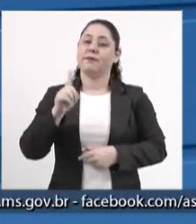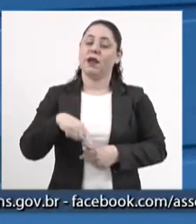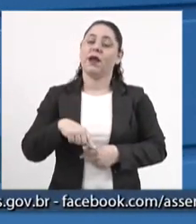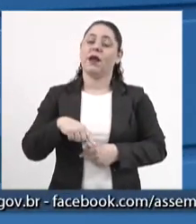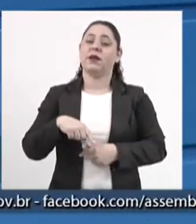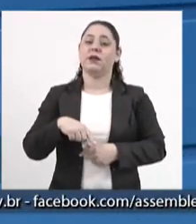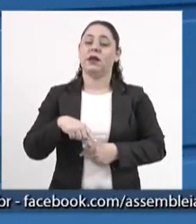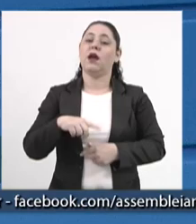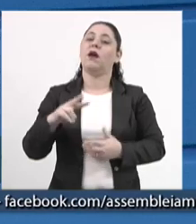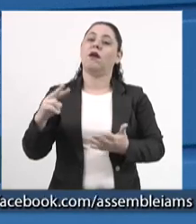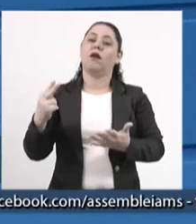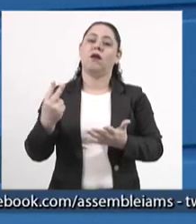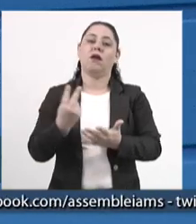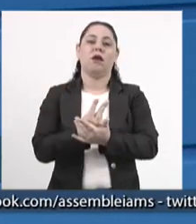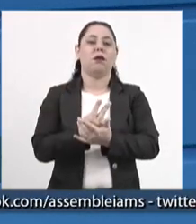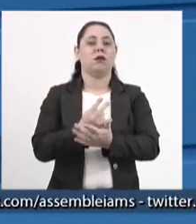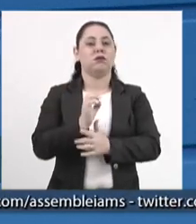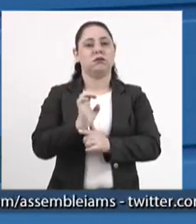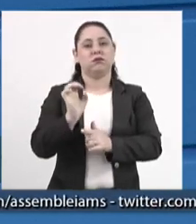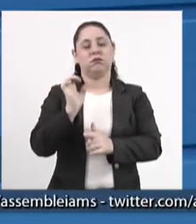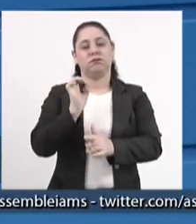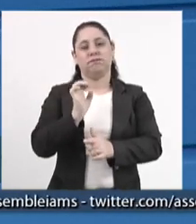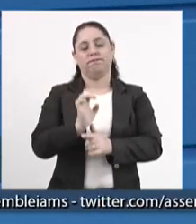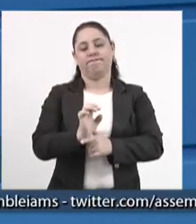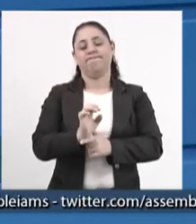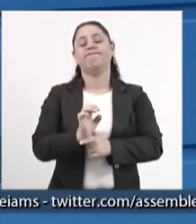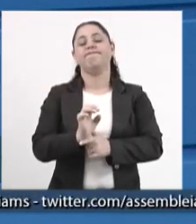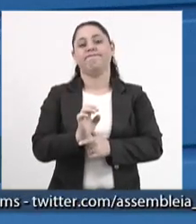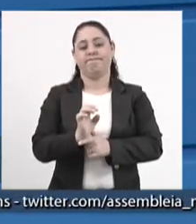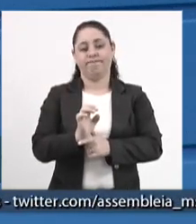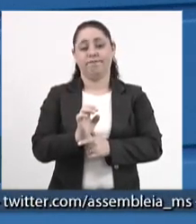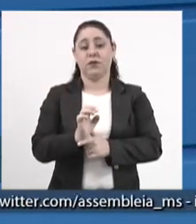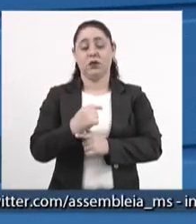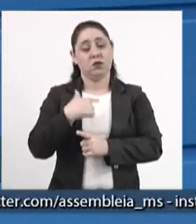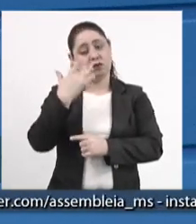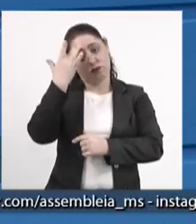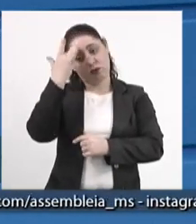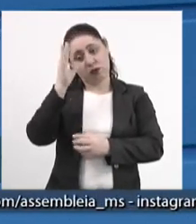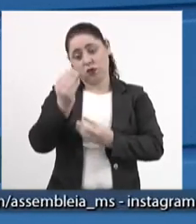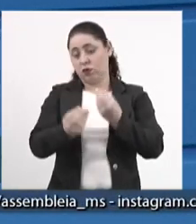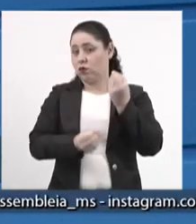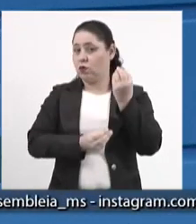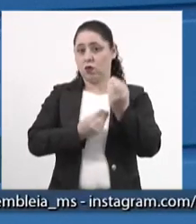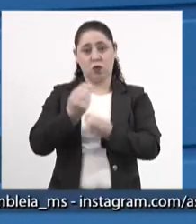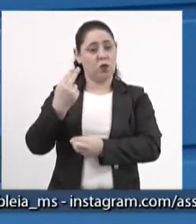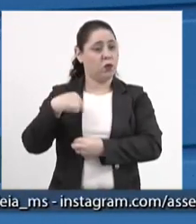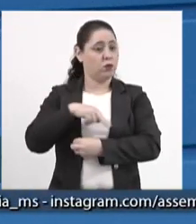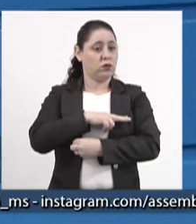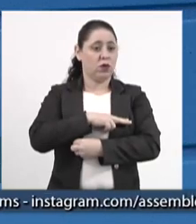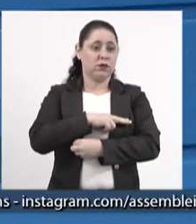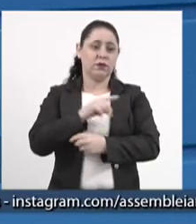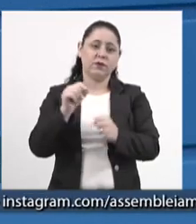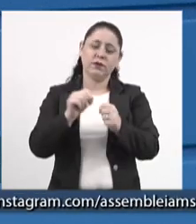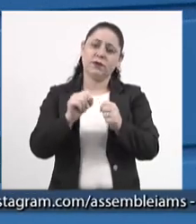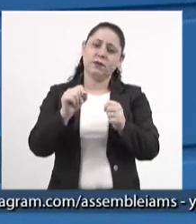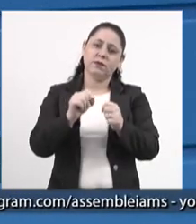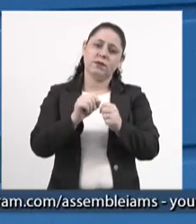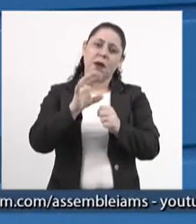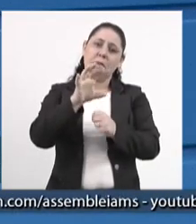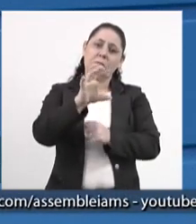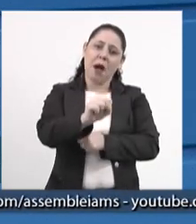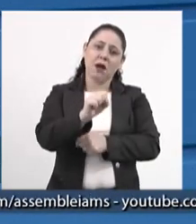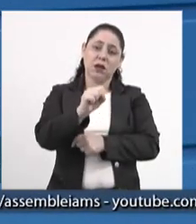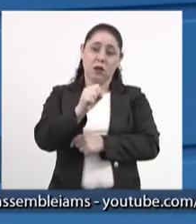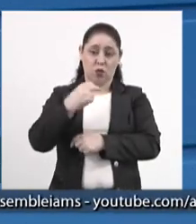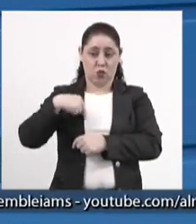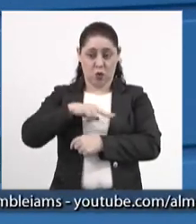lógica perversa para o Mato Grosso do Sul, realmente. Eu não sei de que forma nós, além de tornar, nós pegamos o